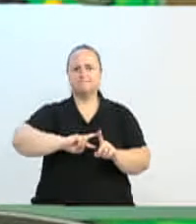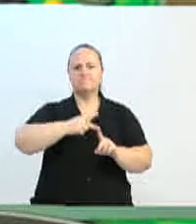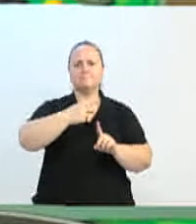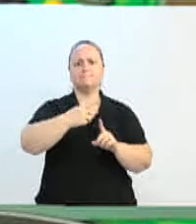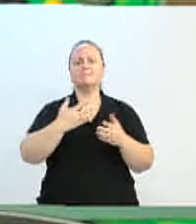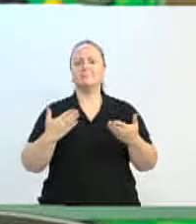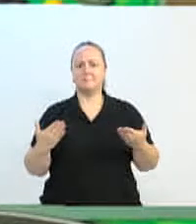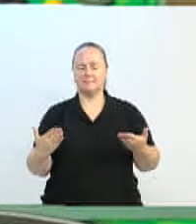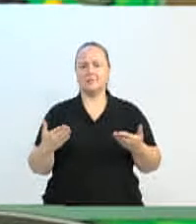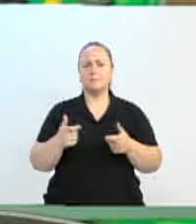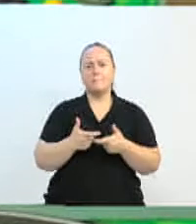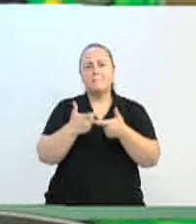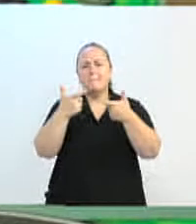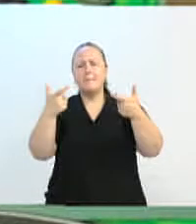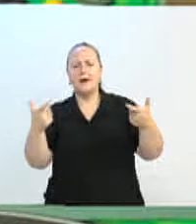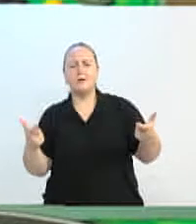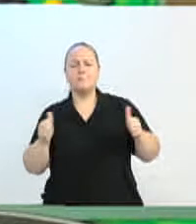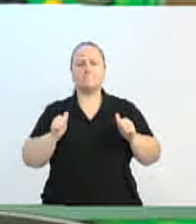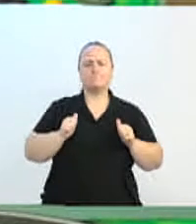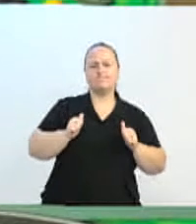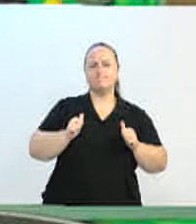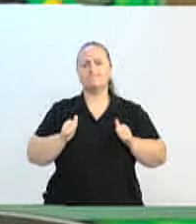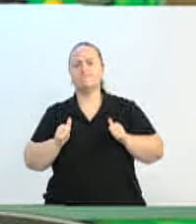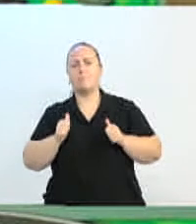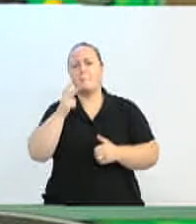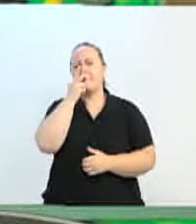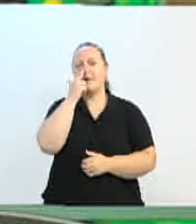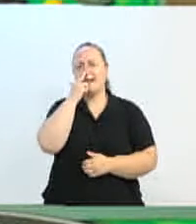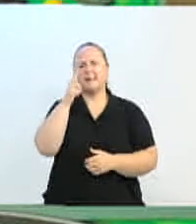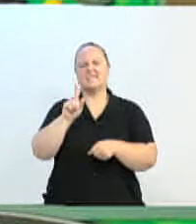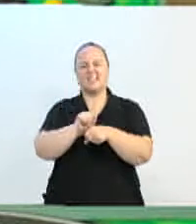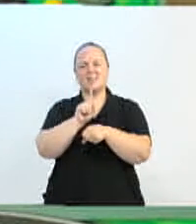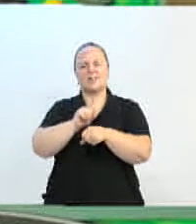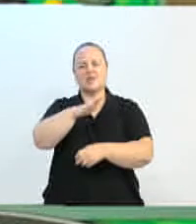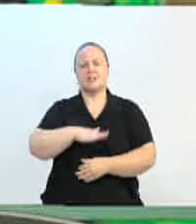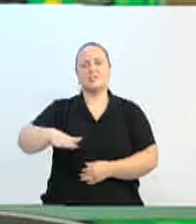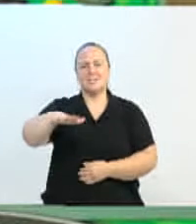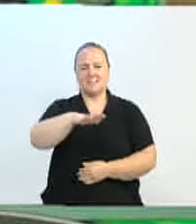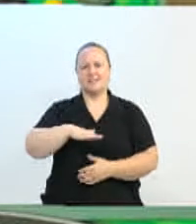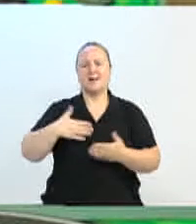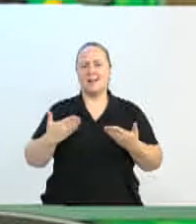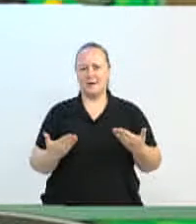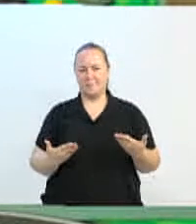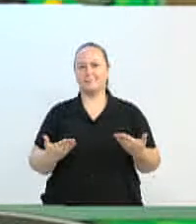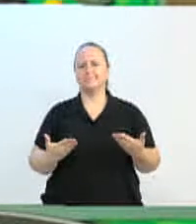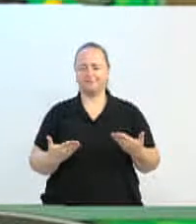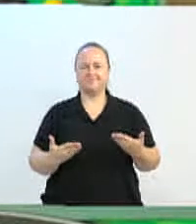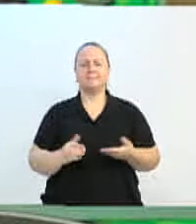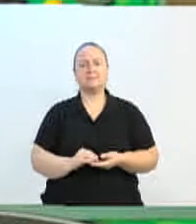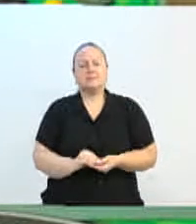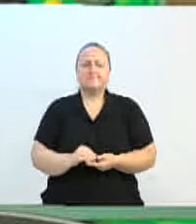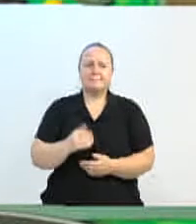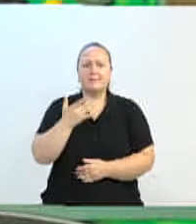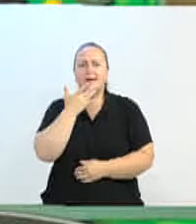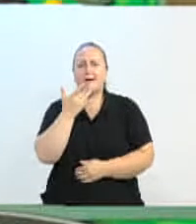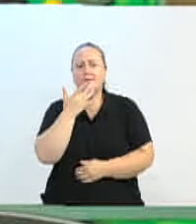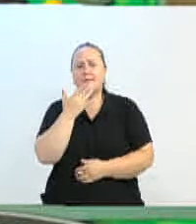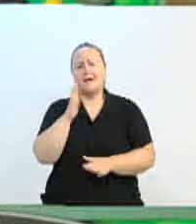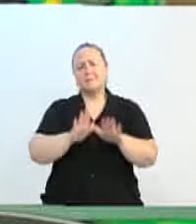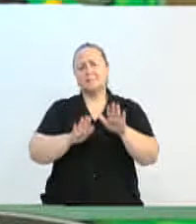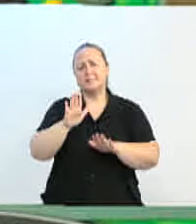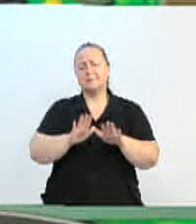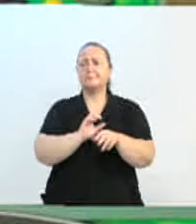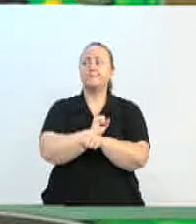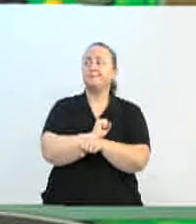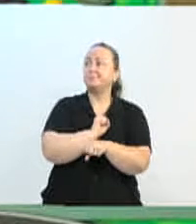Normalmente, os gestores estão muito acomodados na forma com que as coisas estão sendo feitas, e é muito mais fácil cruzar os braços e dizer, em